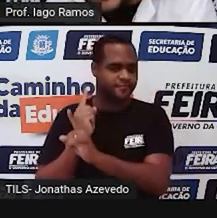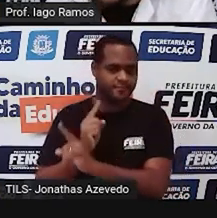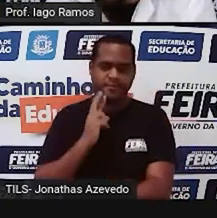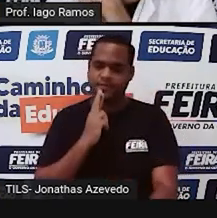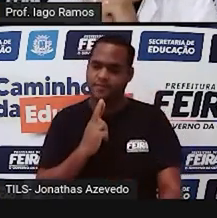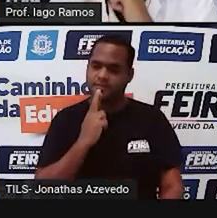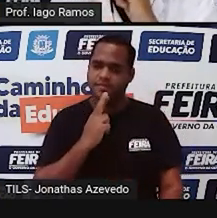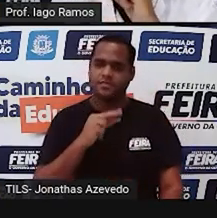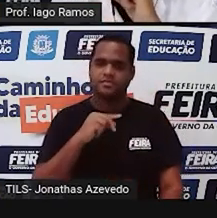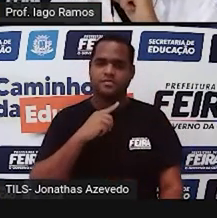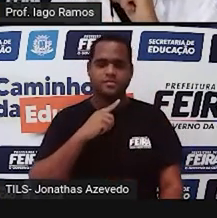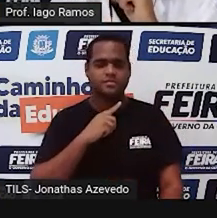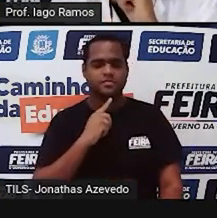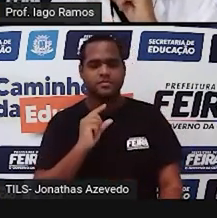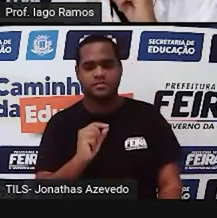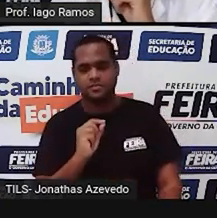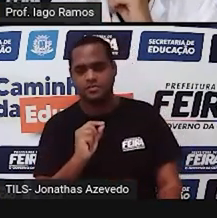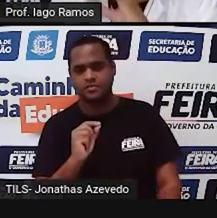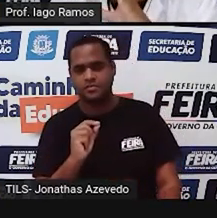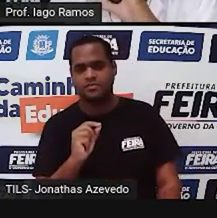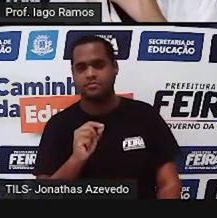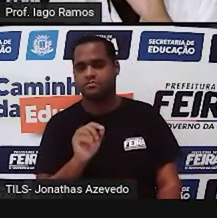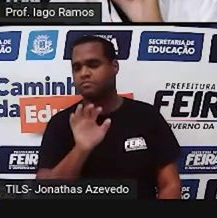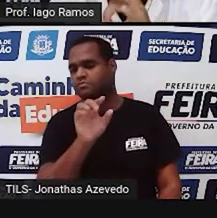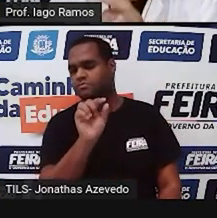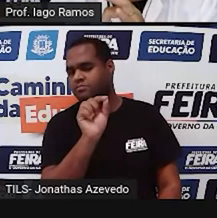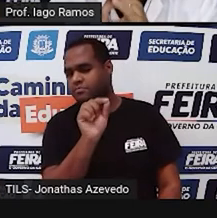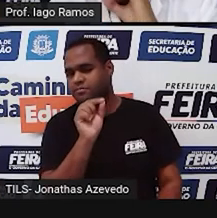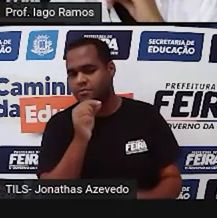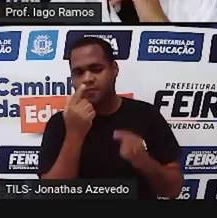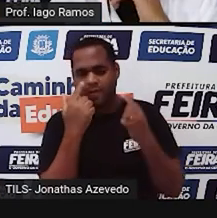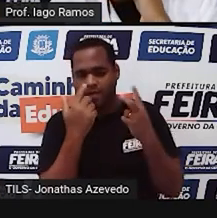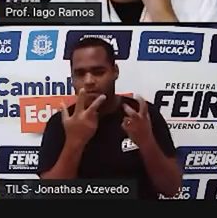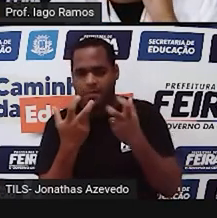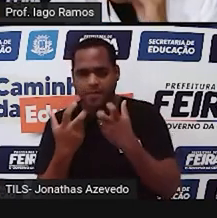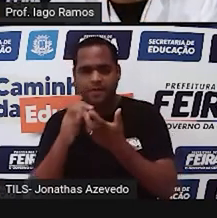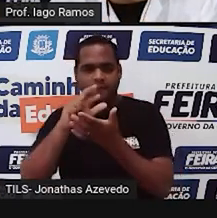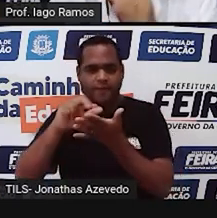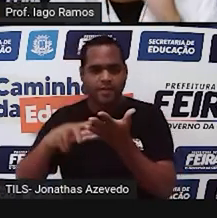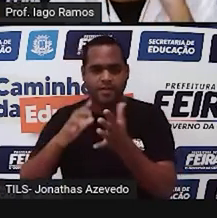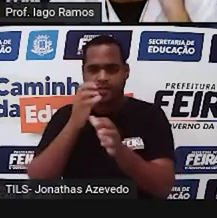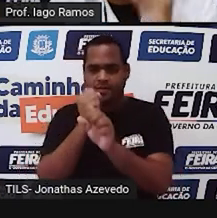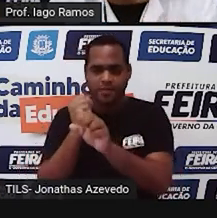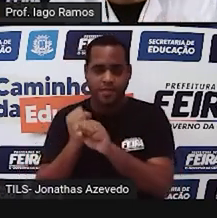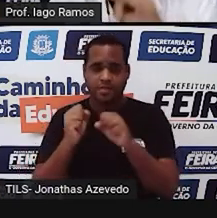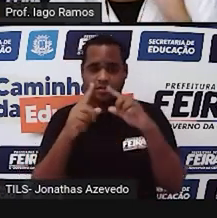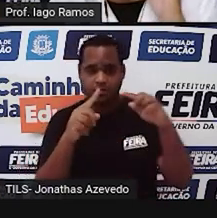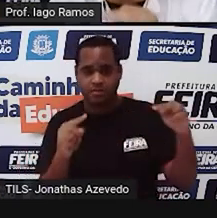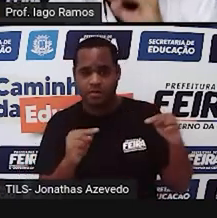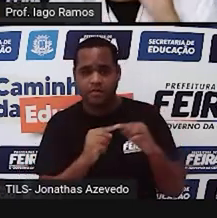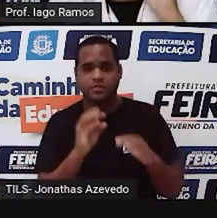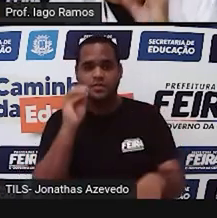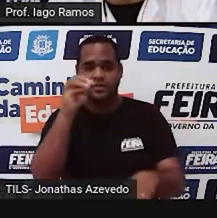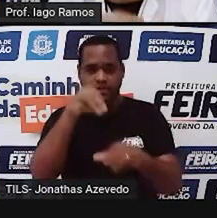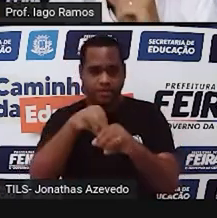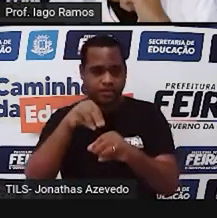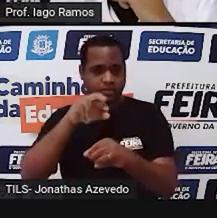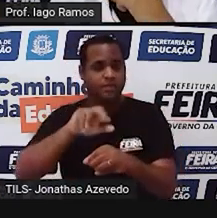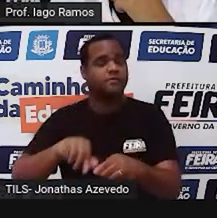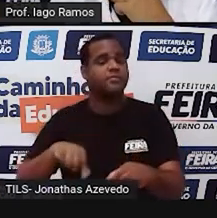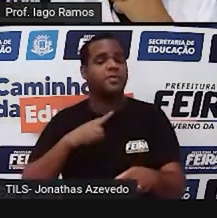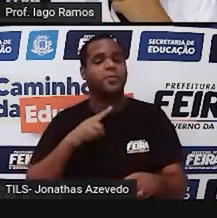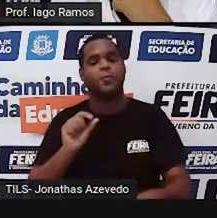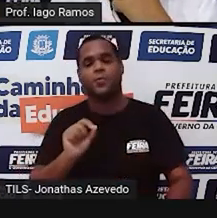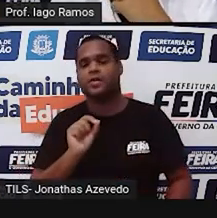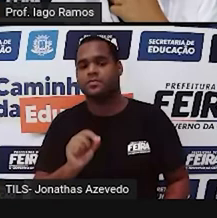para essa pergunta. Olha só a pergunta. O que você percebeu ao somar a medida dos ângulos internos dos